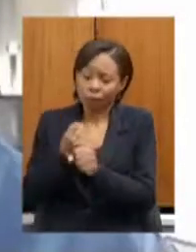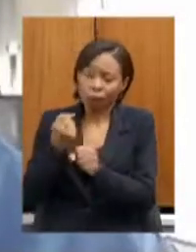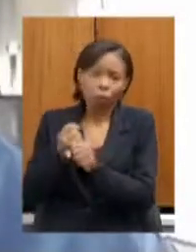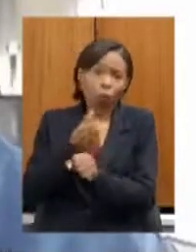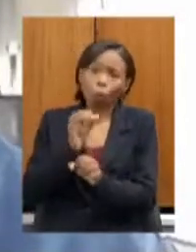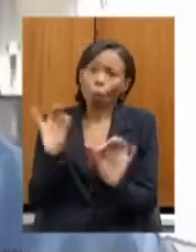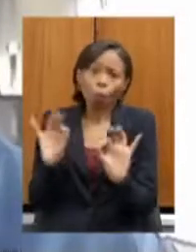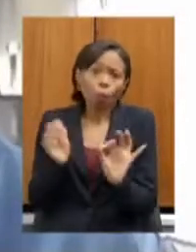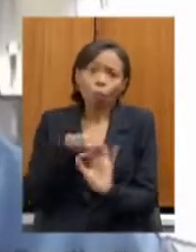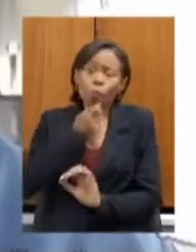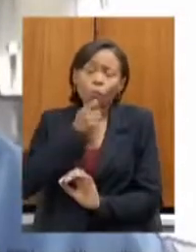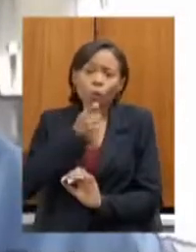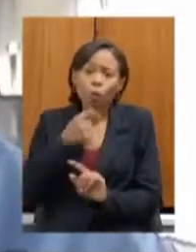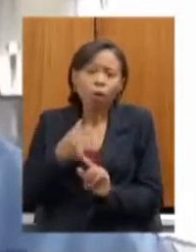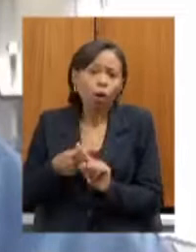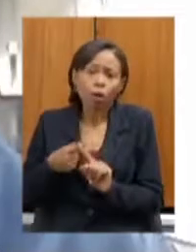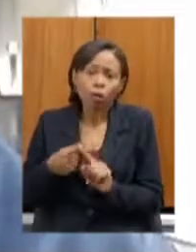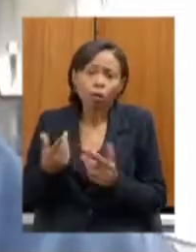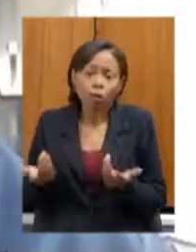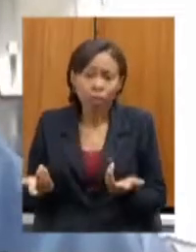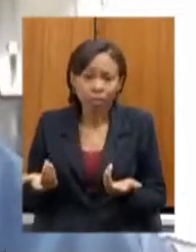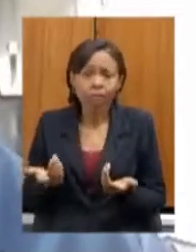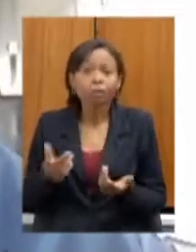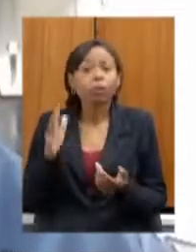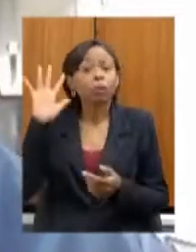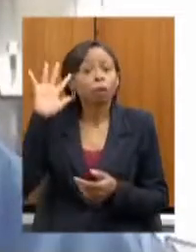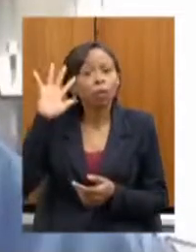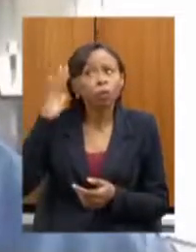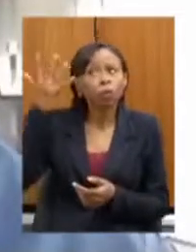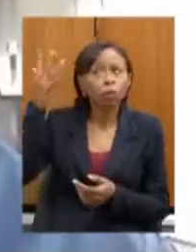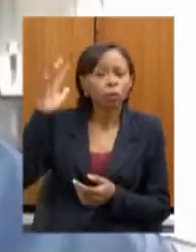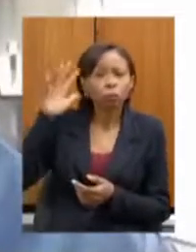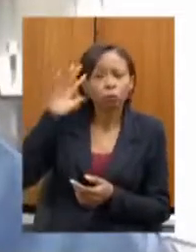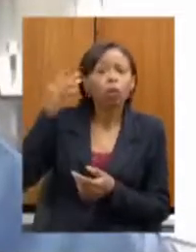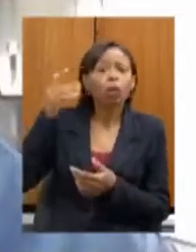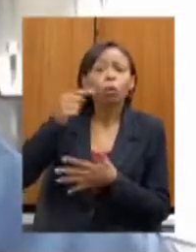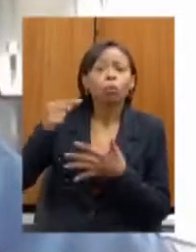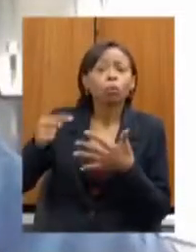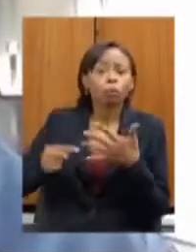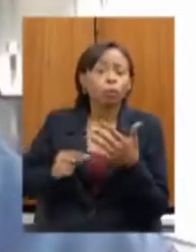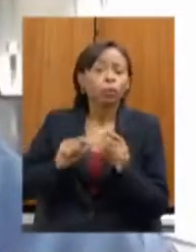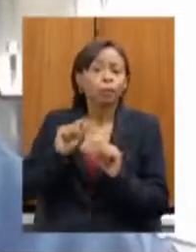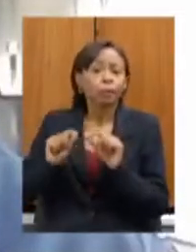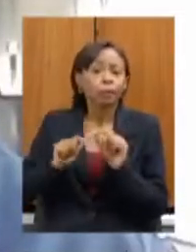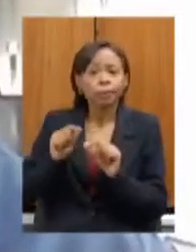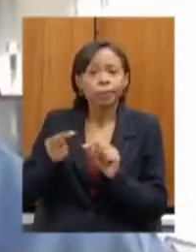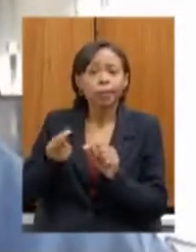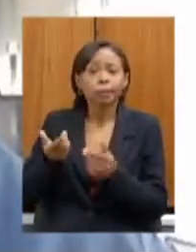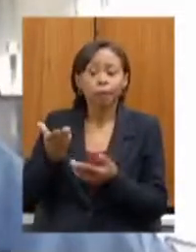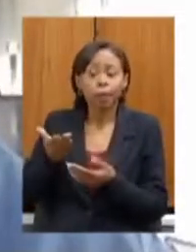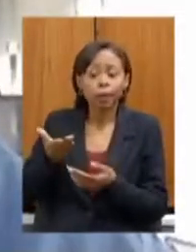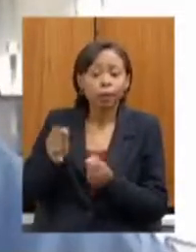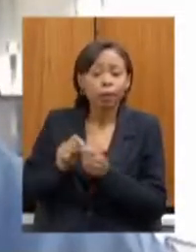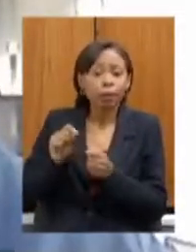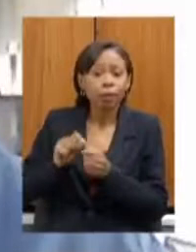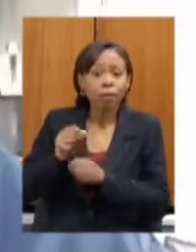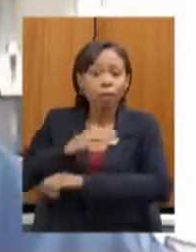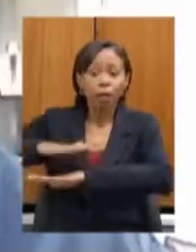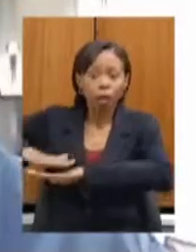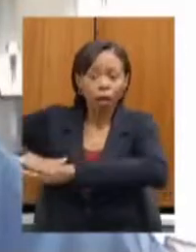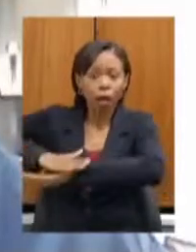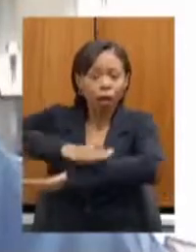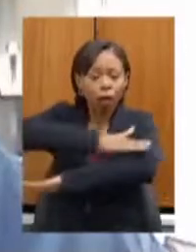quais as medidas que estão sendo tomadas para viabilizar a pavimentação dessa MG